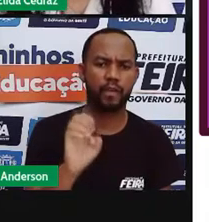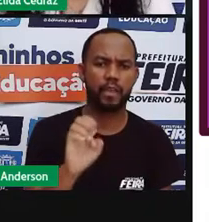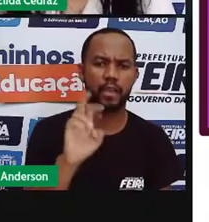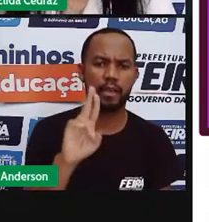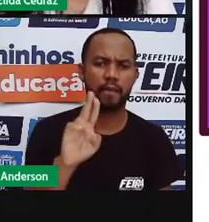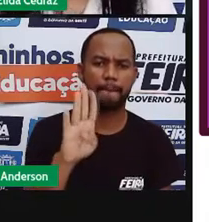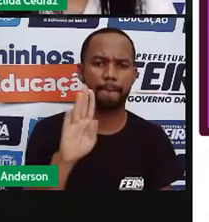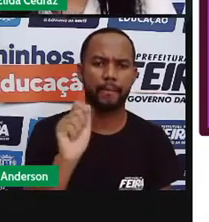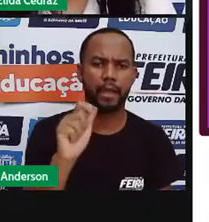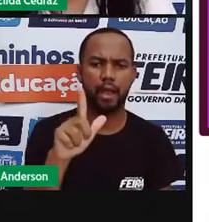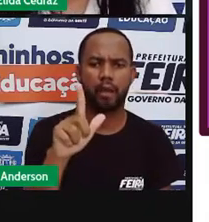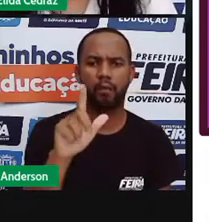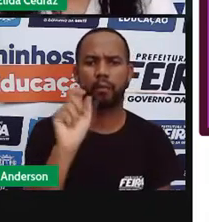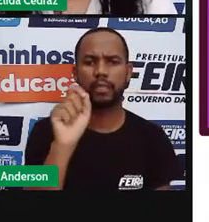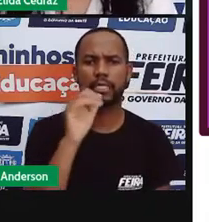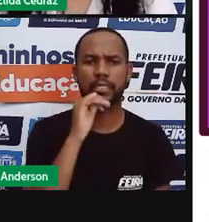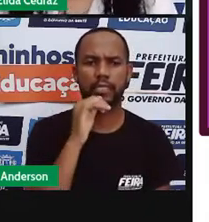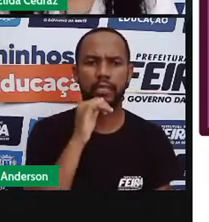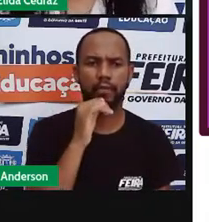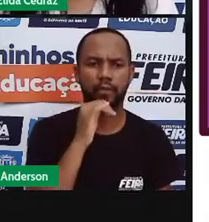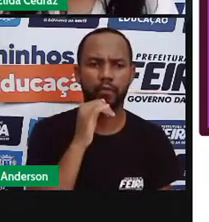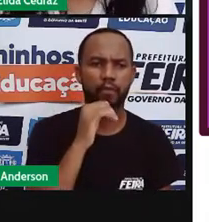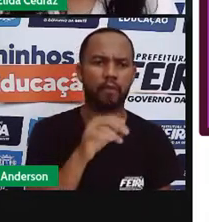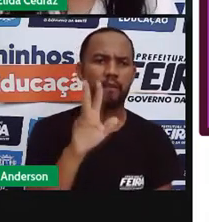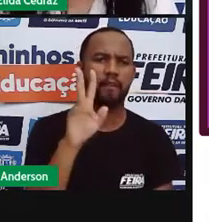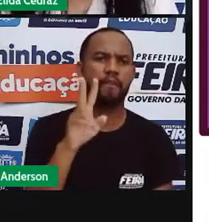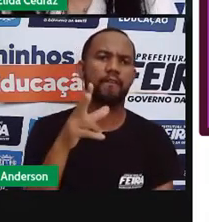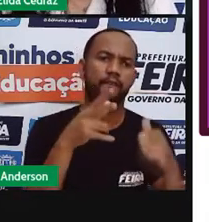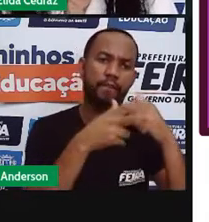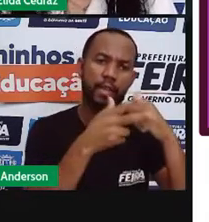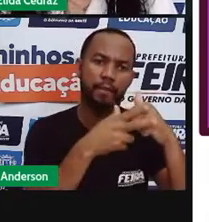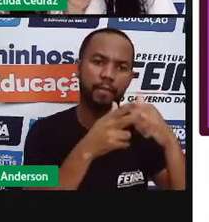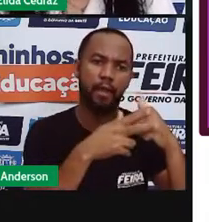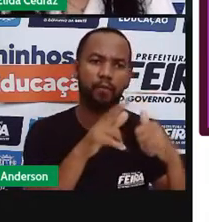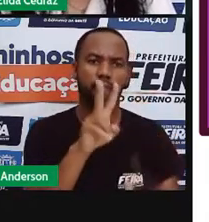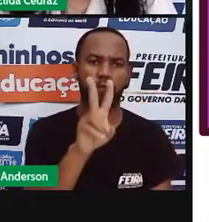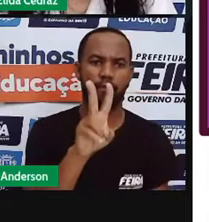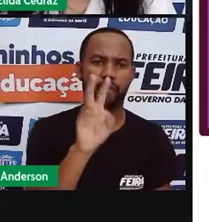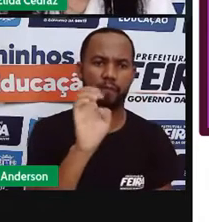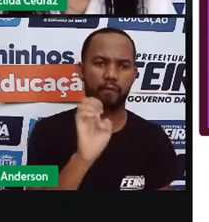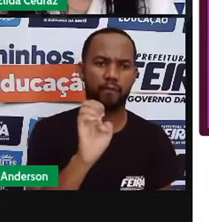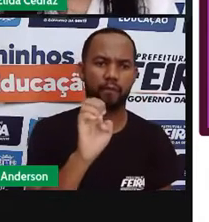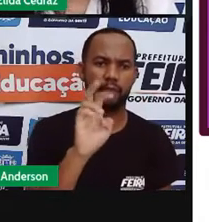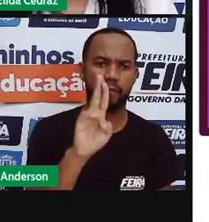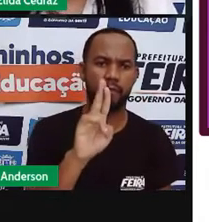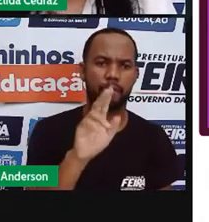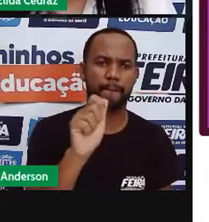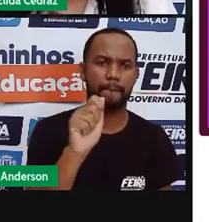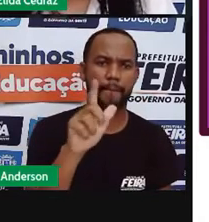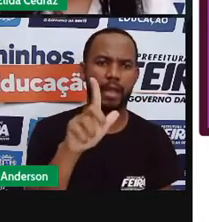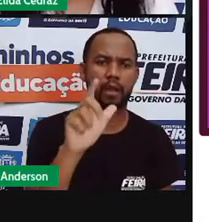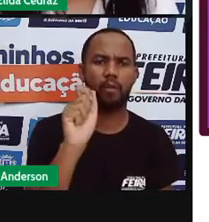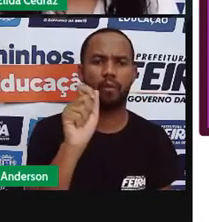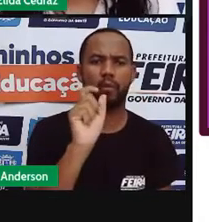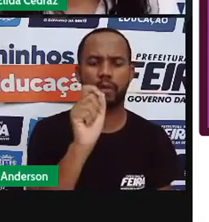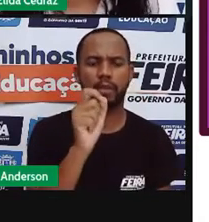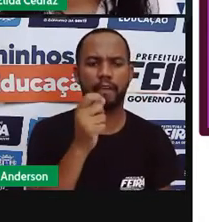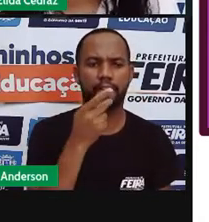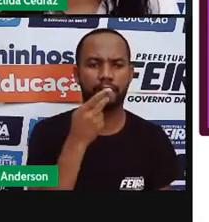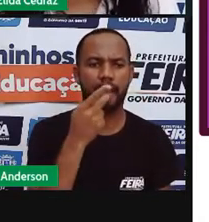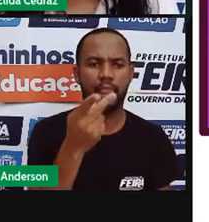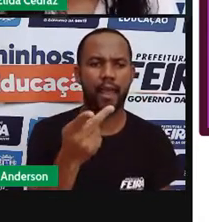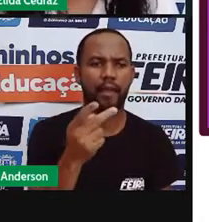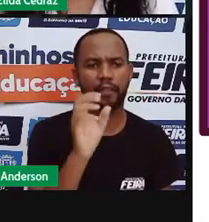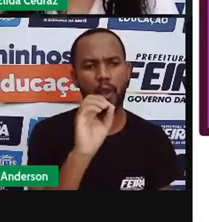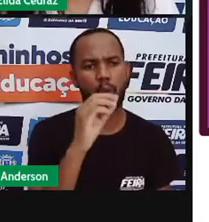aquela onde a mensagem, a informação, ela é passada através da fala ou da